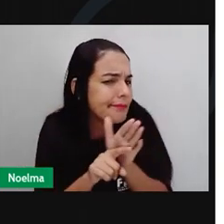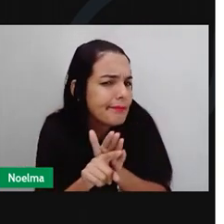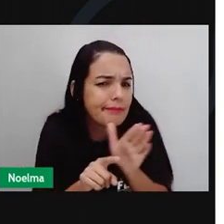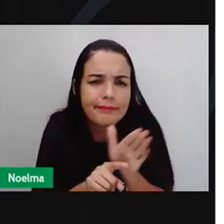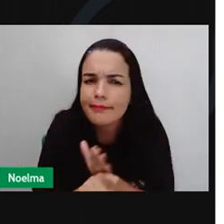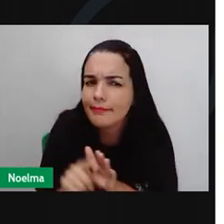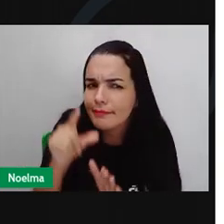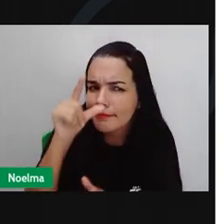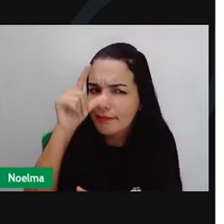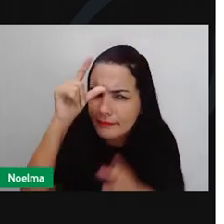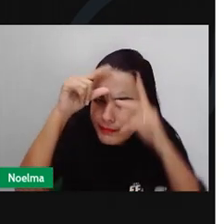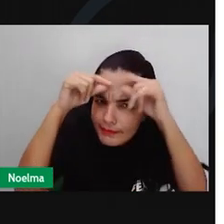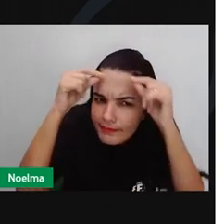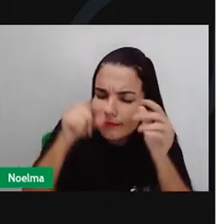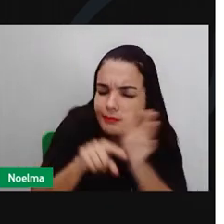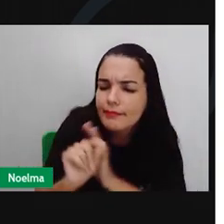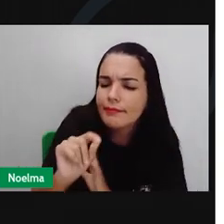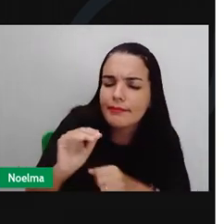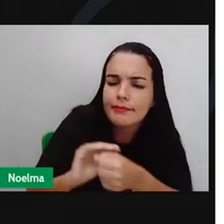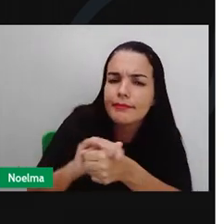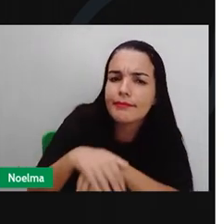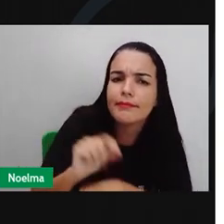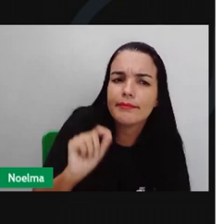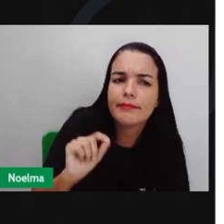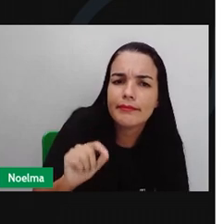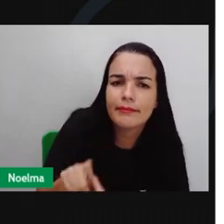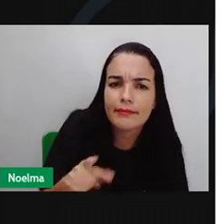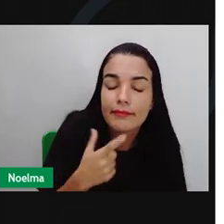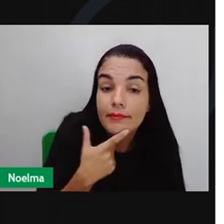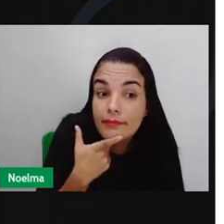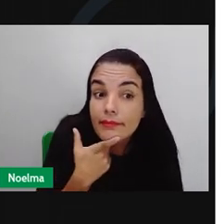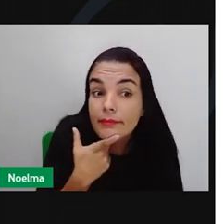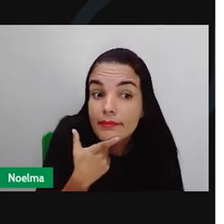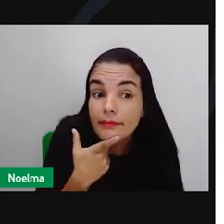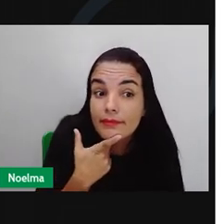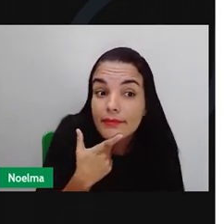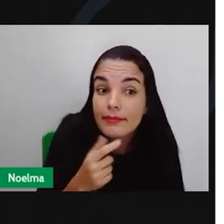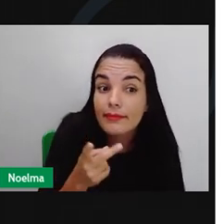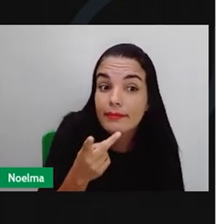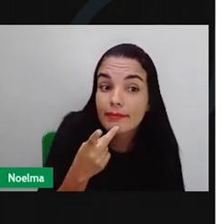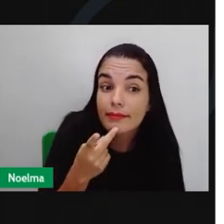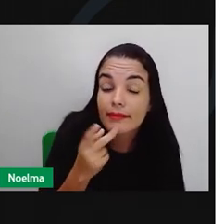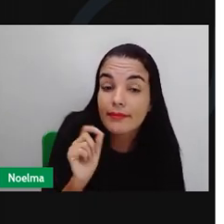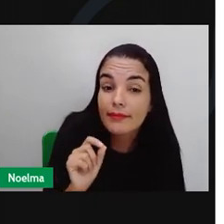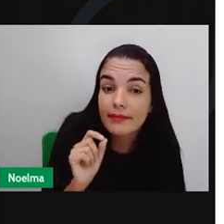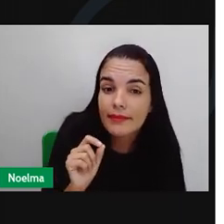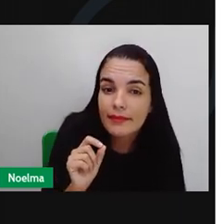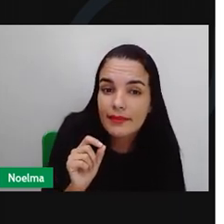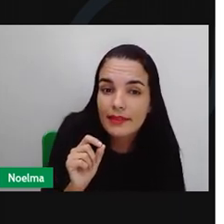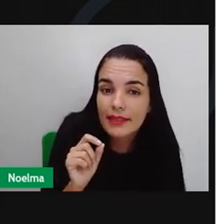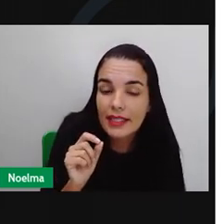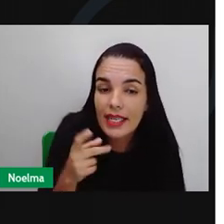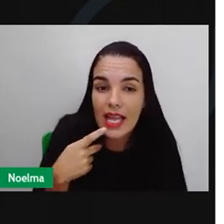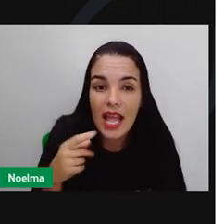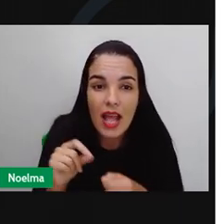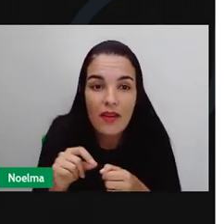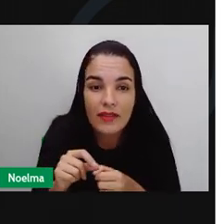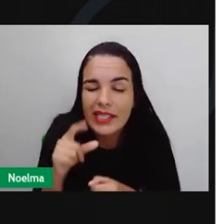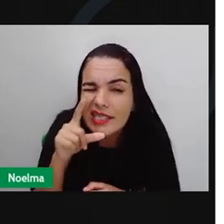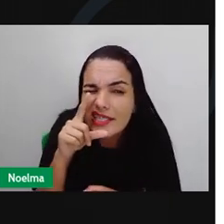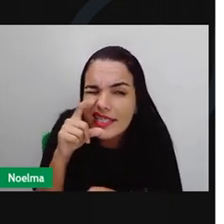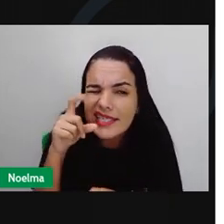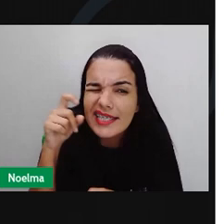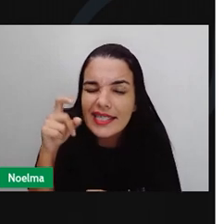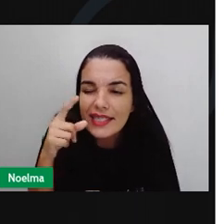e como é que você faz de noite? Perguntou a dona barata. E o rato respondeu bem baixinho. Eu faço...